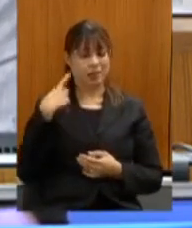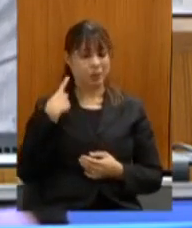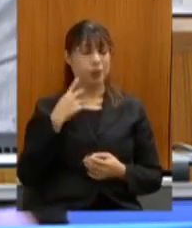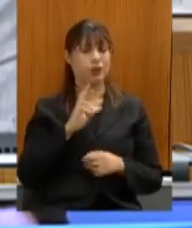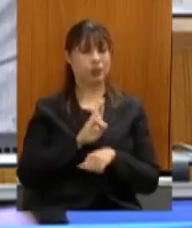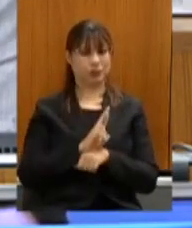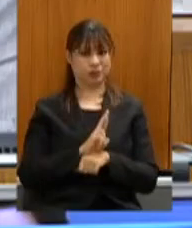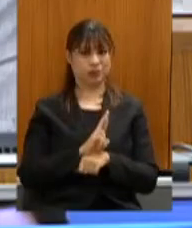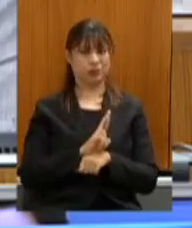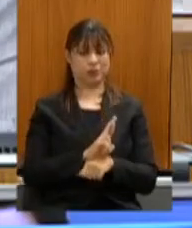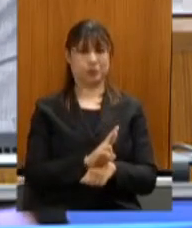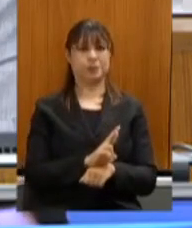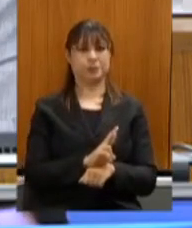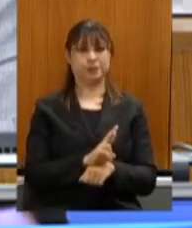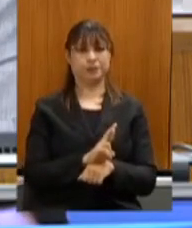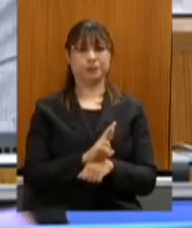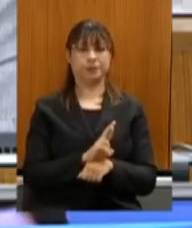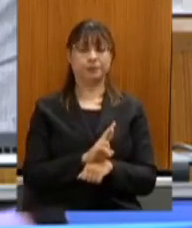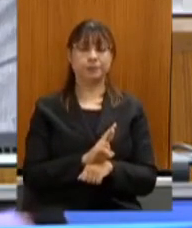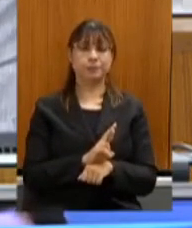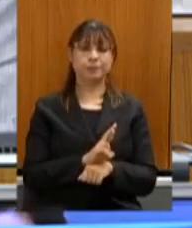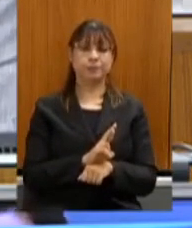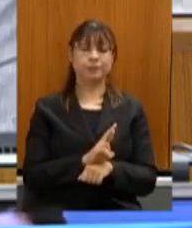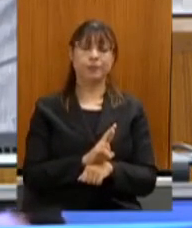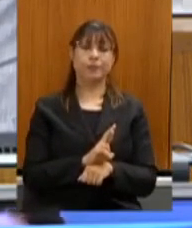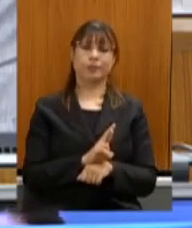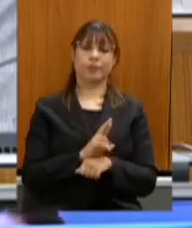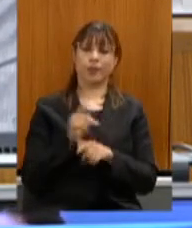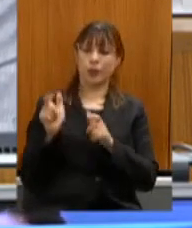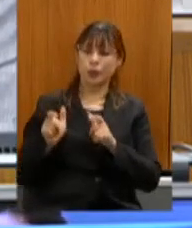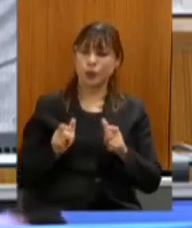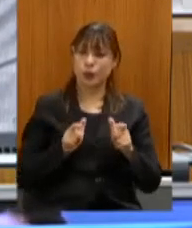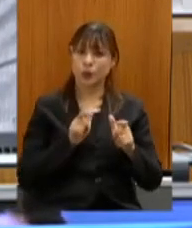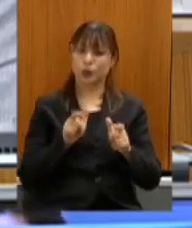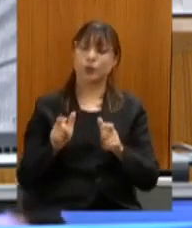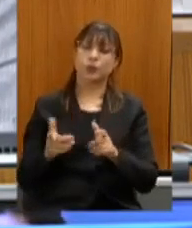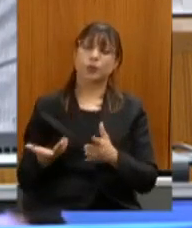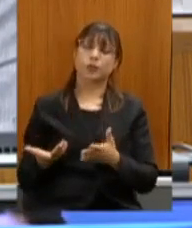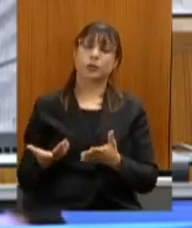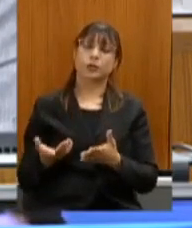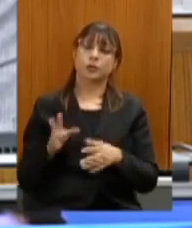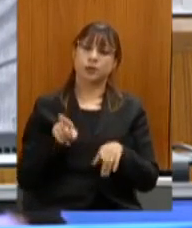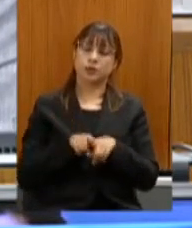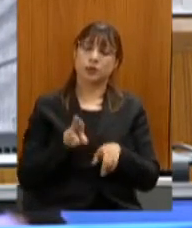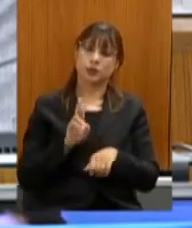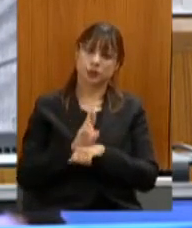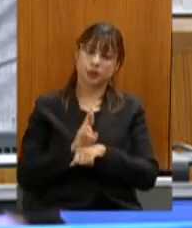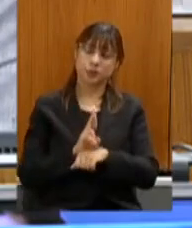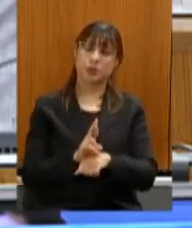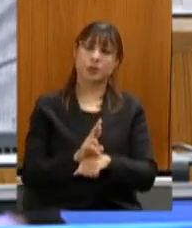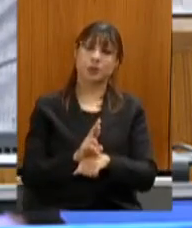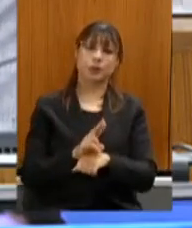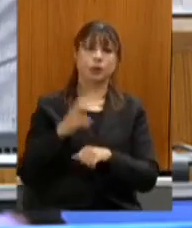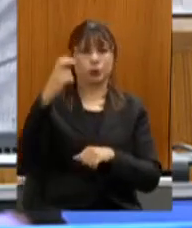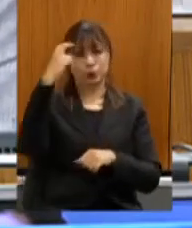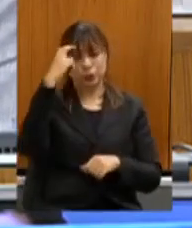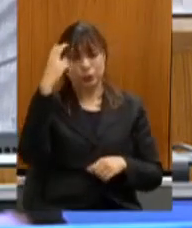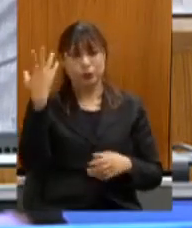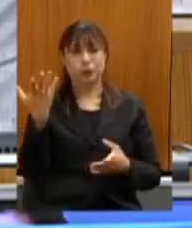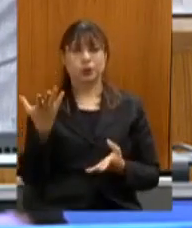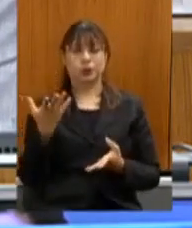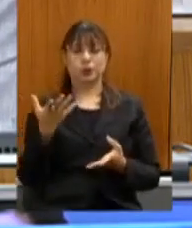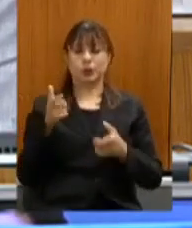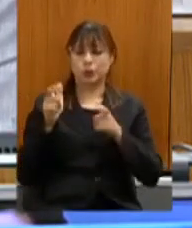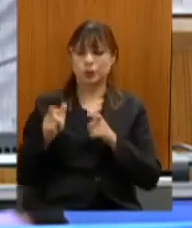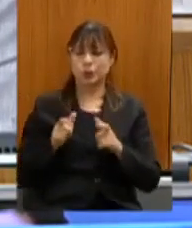representam os territórios legalmente que representam as culturas locais